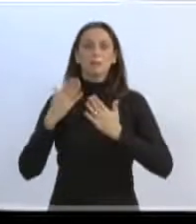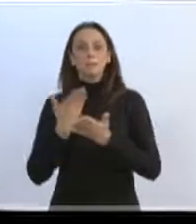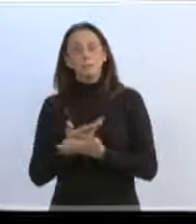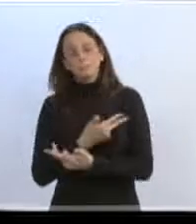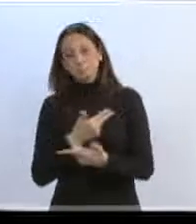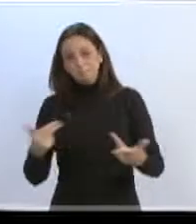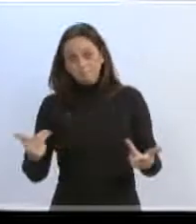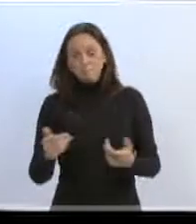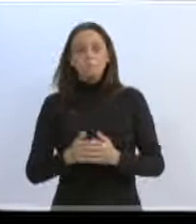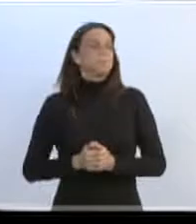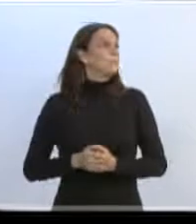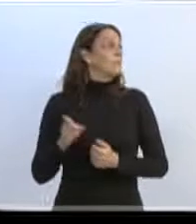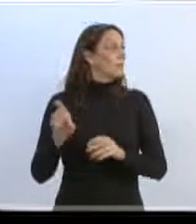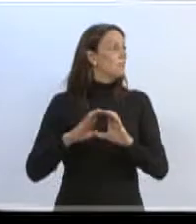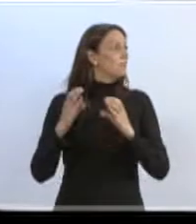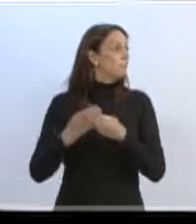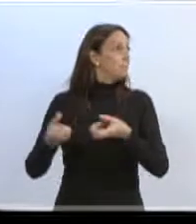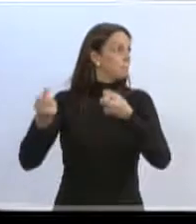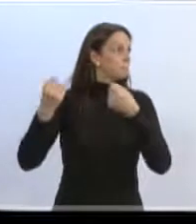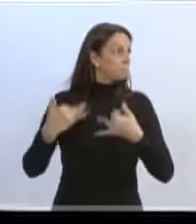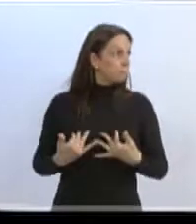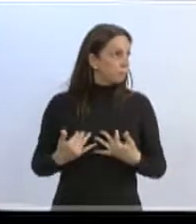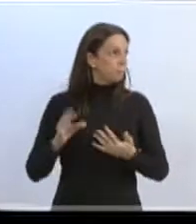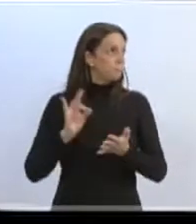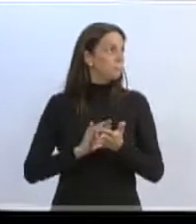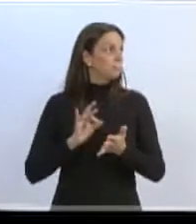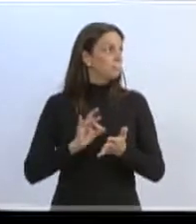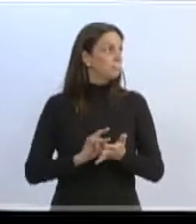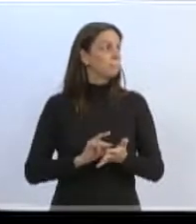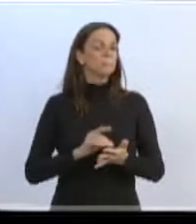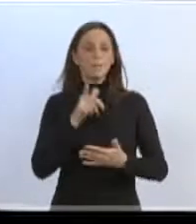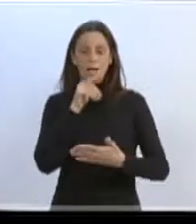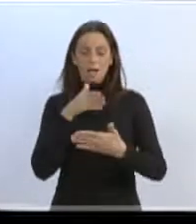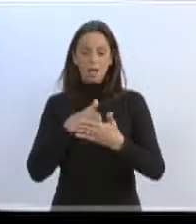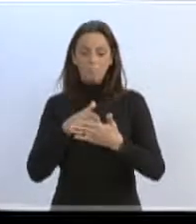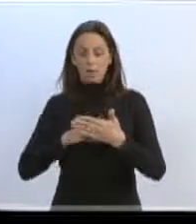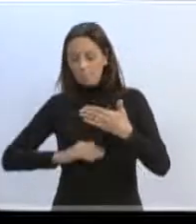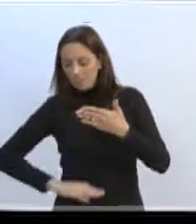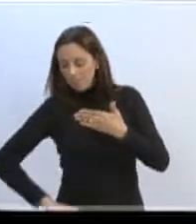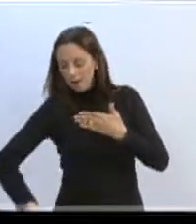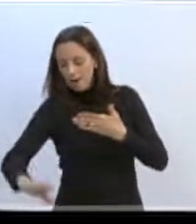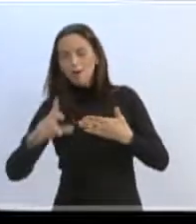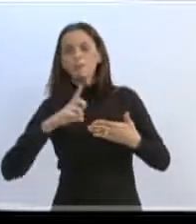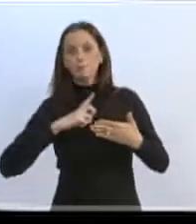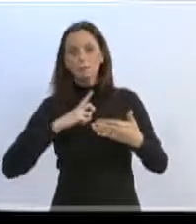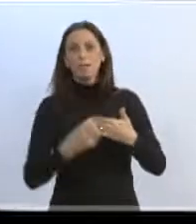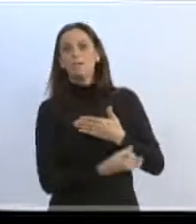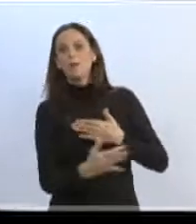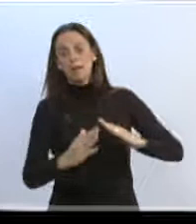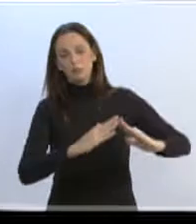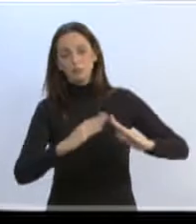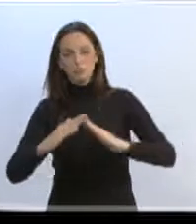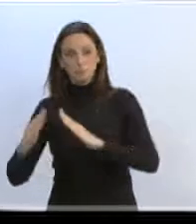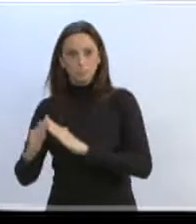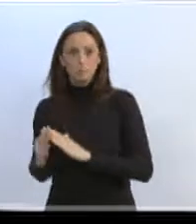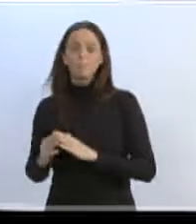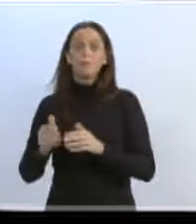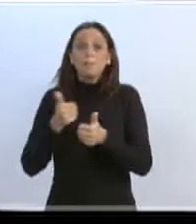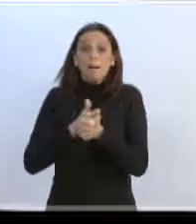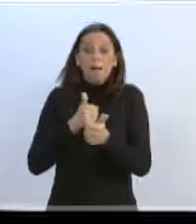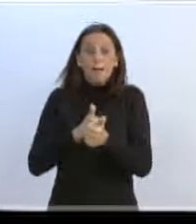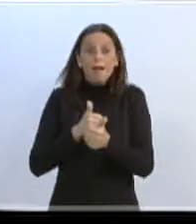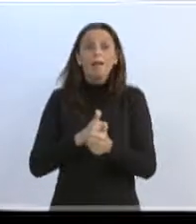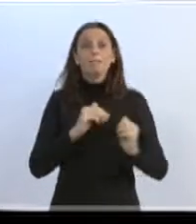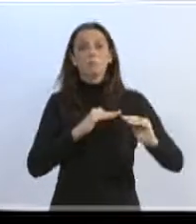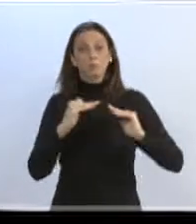se ouviu e se falou, se sabe que da barragem para baixo vivem milhares de seres humanos, porém, lá em volta da mesma, dentro da mesma, também tem muitos